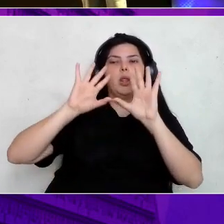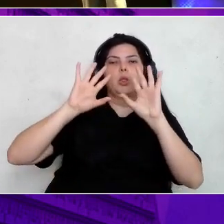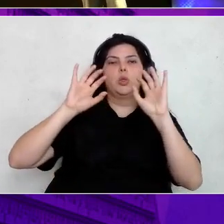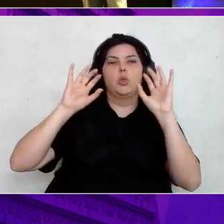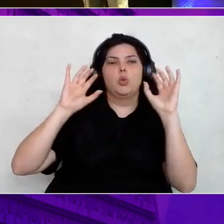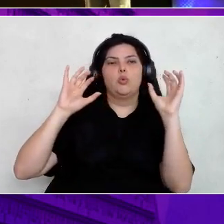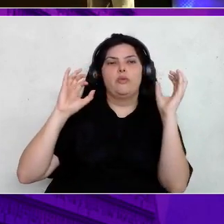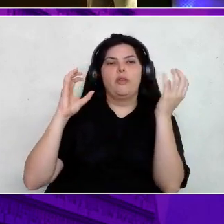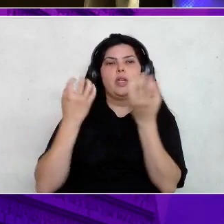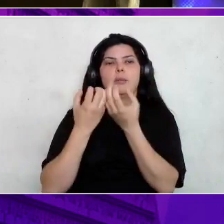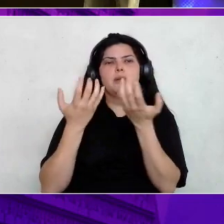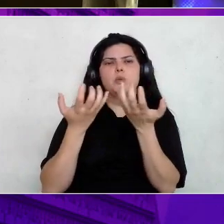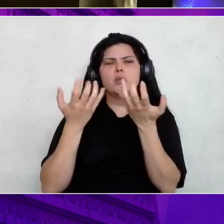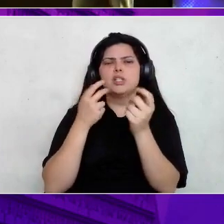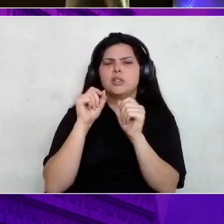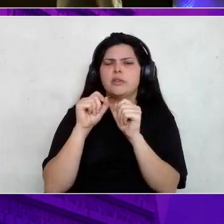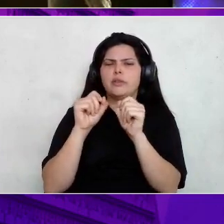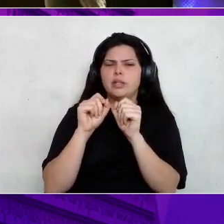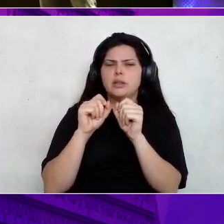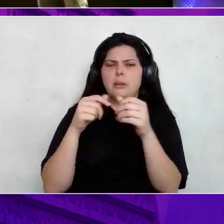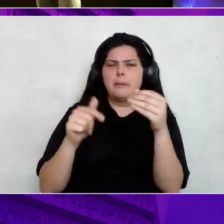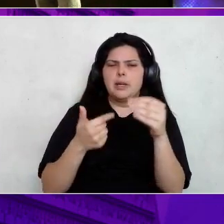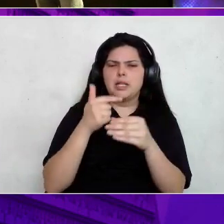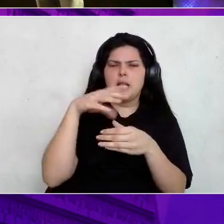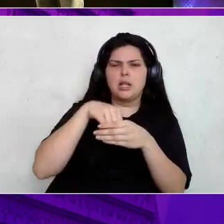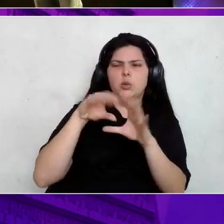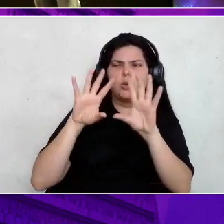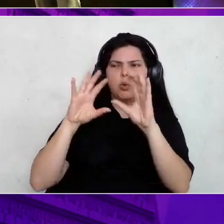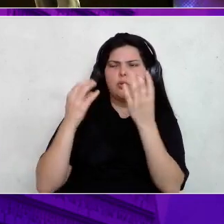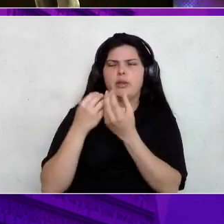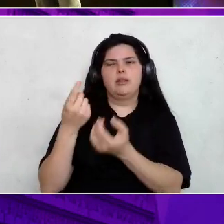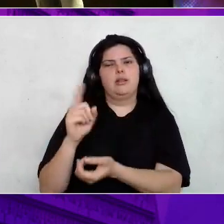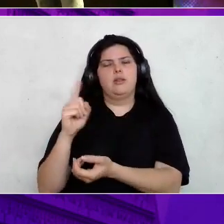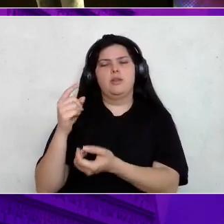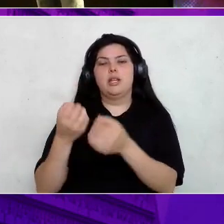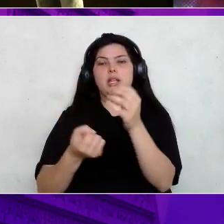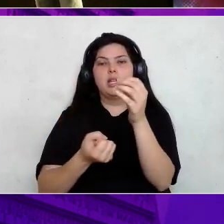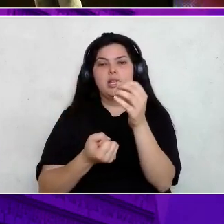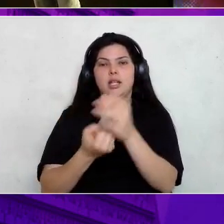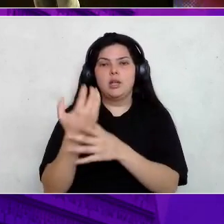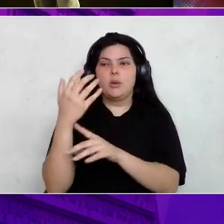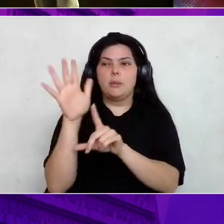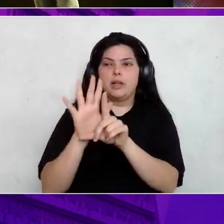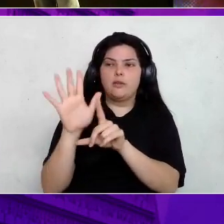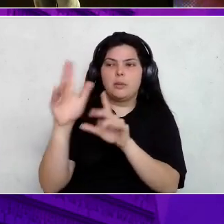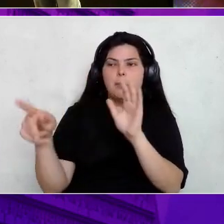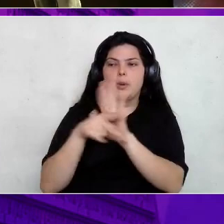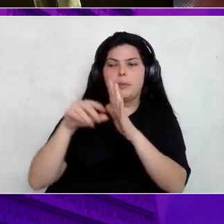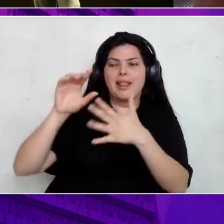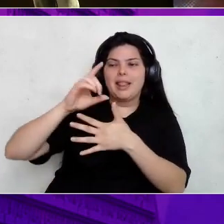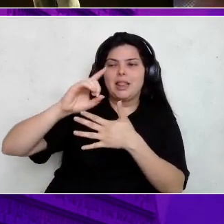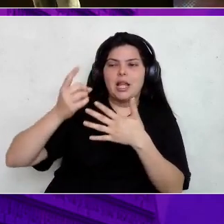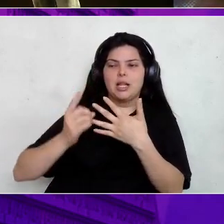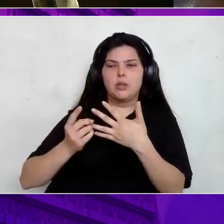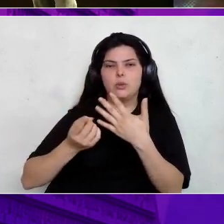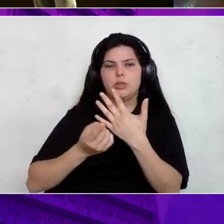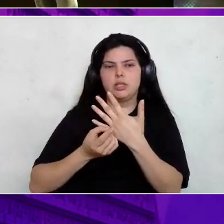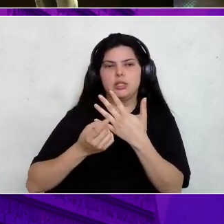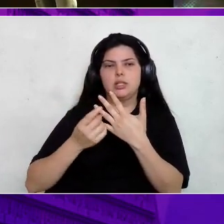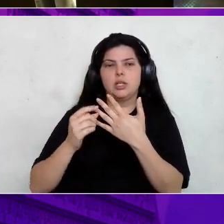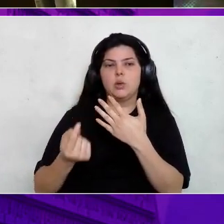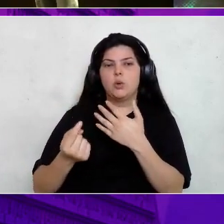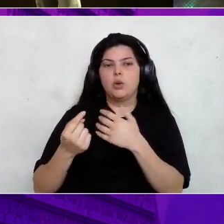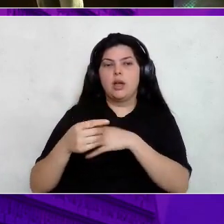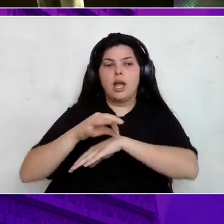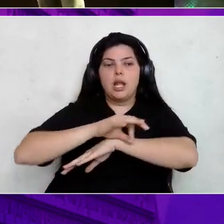A gente não pegou MySQL e colocou na nuvem, simplesmente isso. A gente criou uma nova plataforma de dados, É uma arquitetura única para processar diferentes